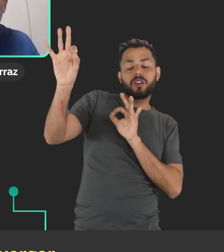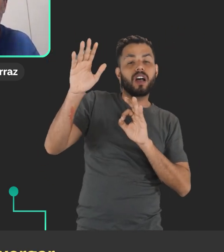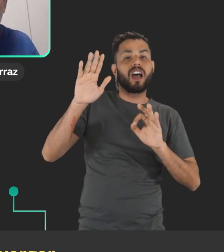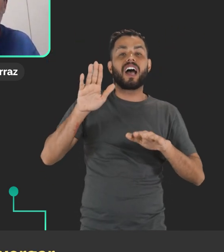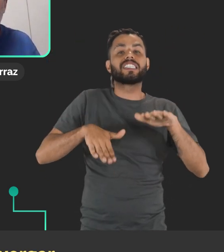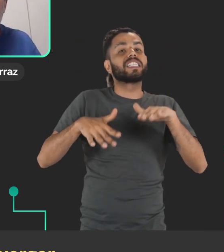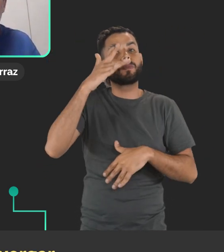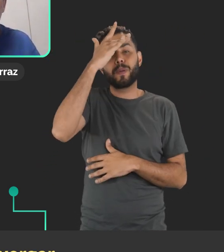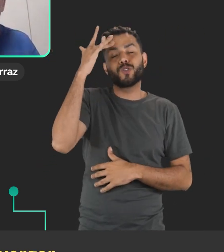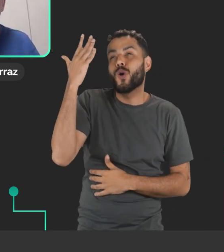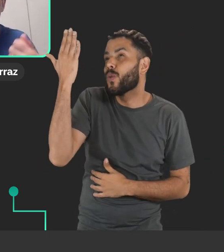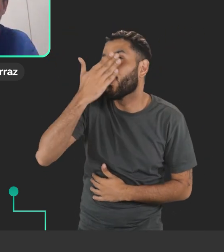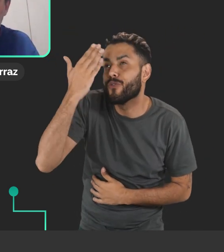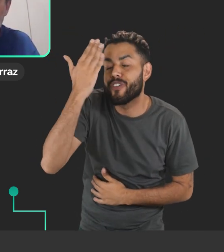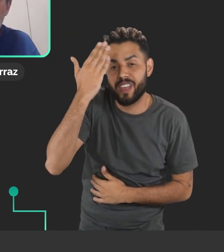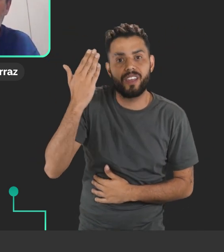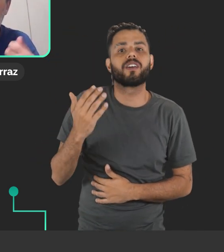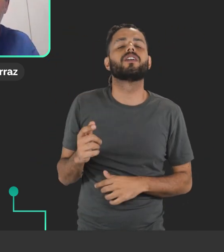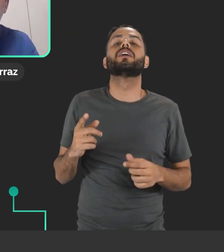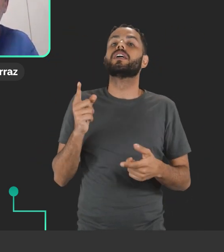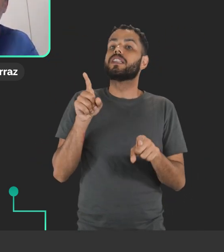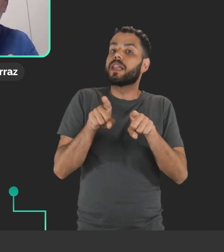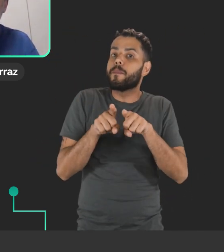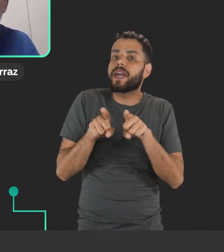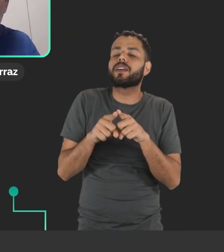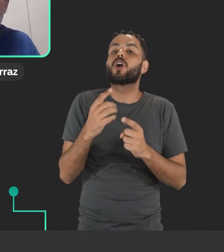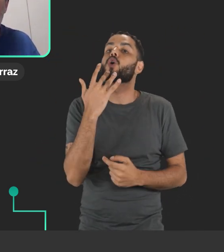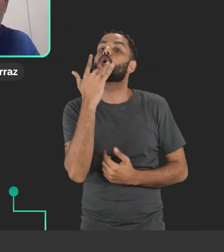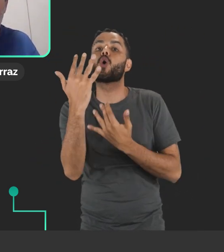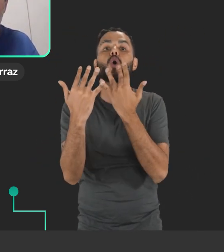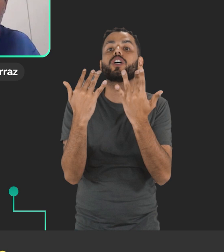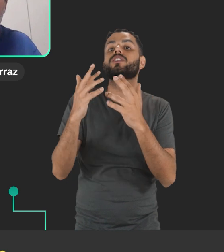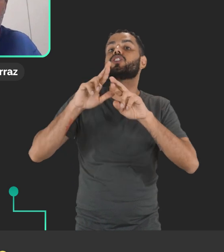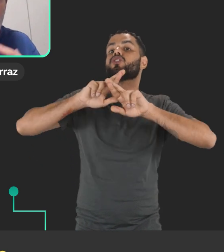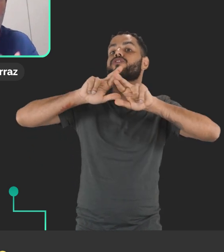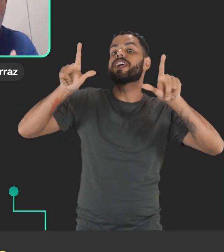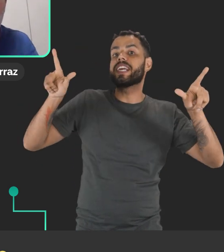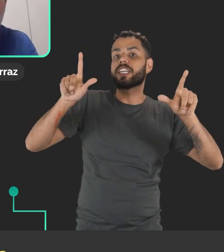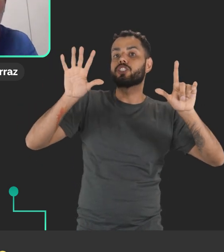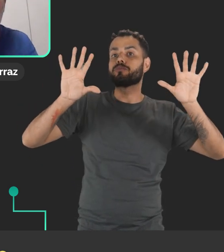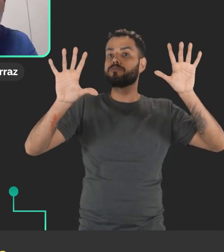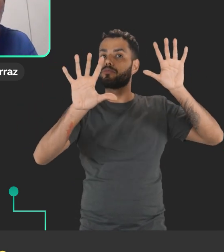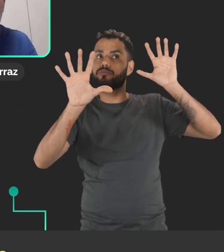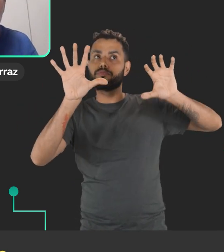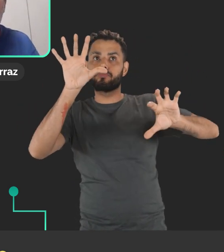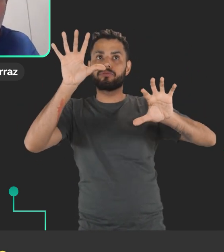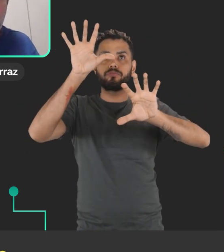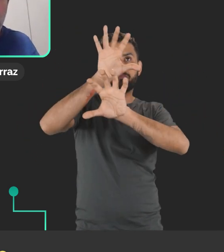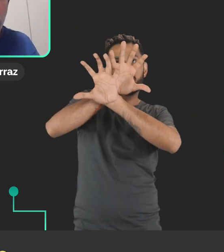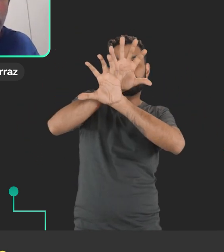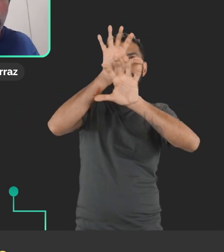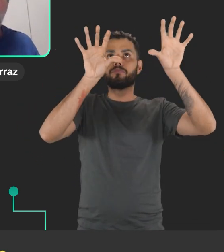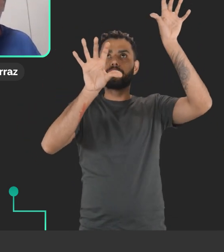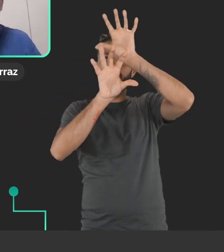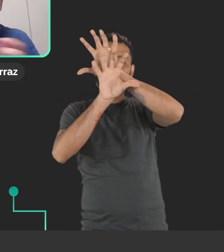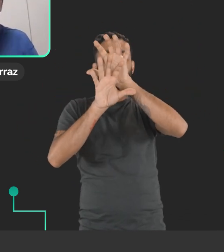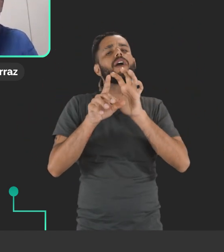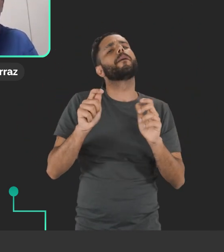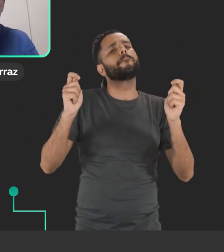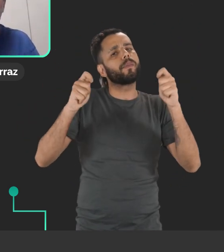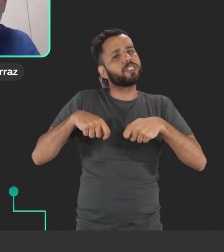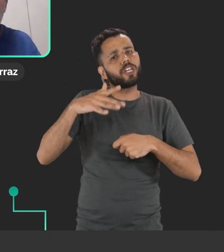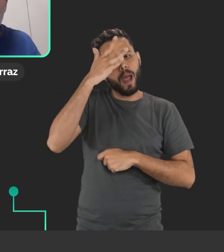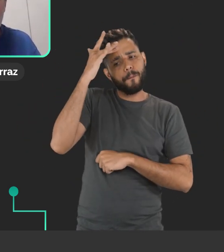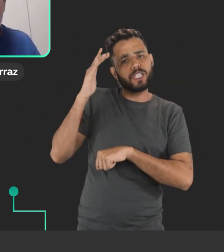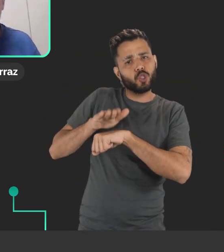enxergar muito bem, garantir principalmente essa questão de contraste, né, a gente ter um contraste adequado, mas também permitir que o